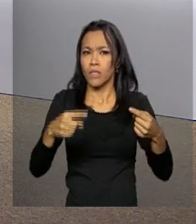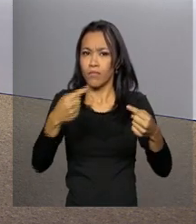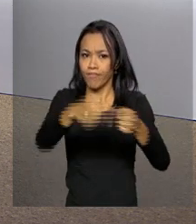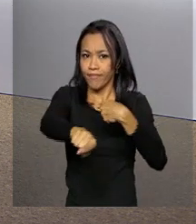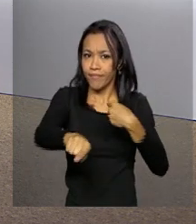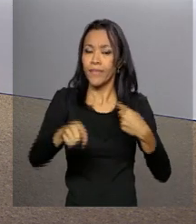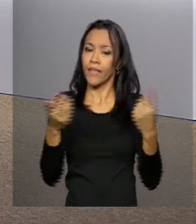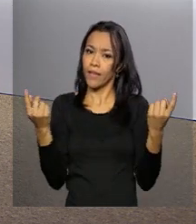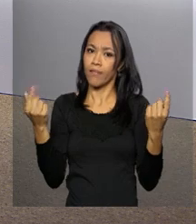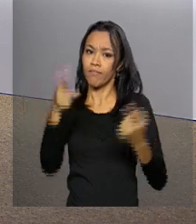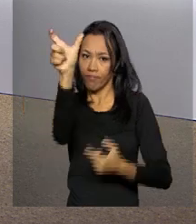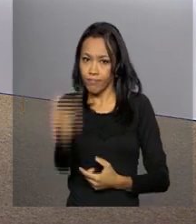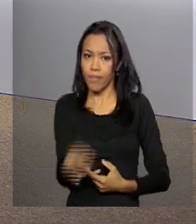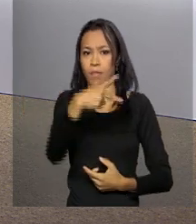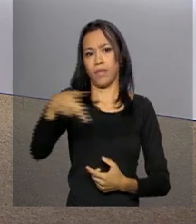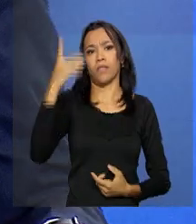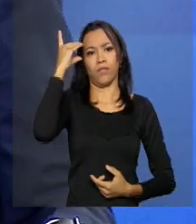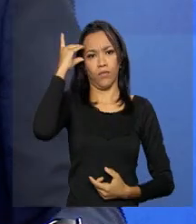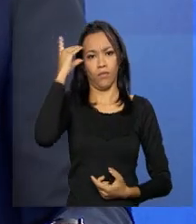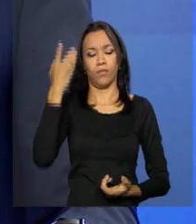contra a presidenta Dilma Rousseff.